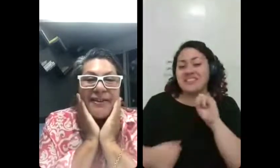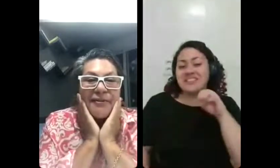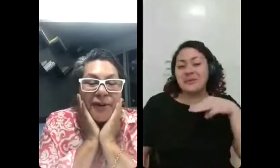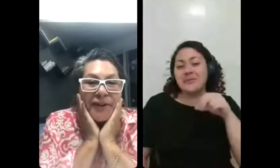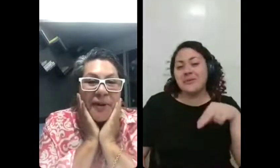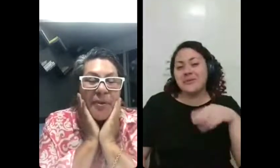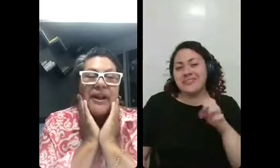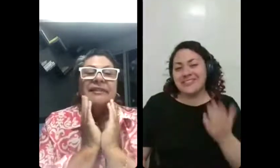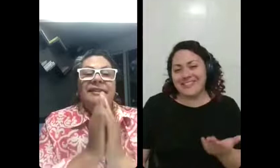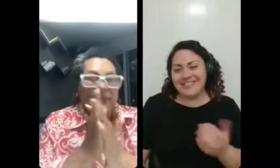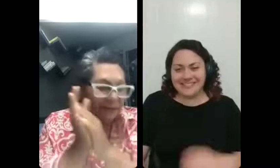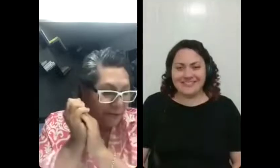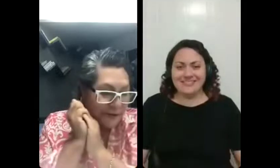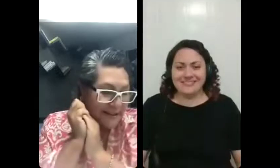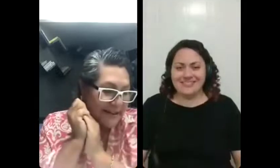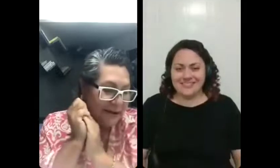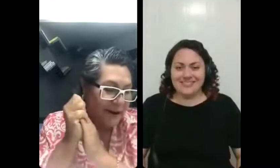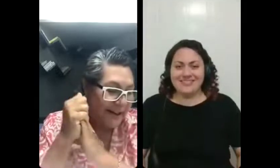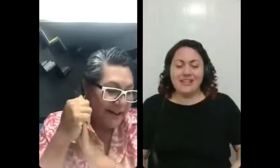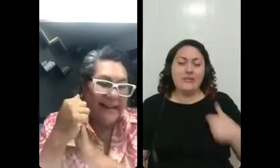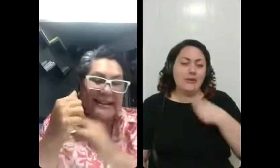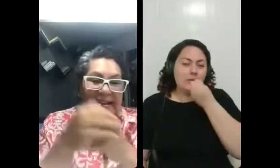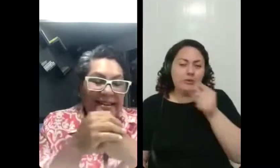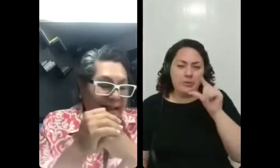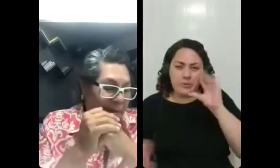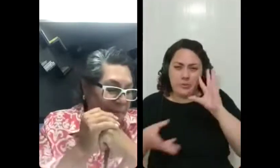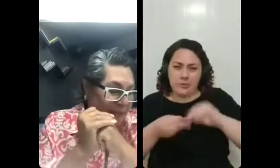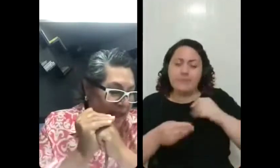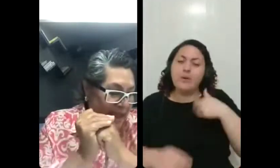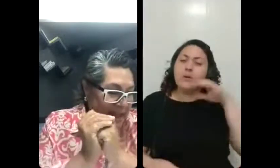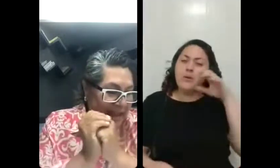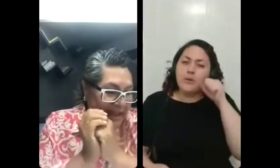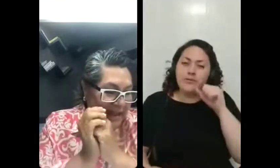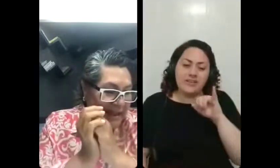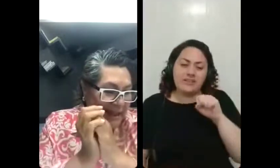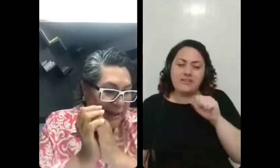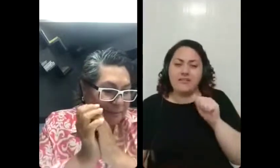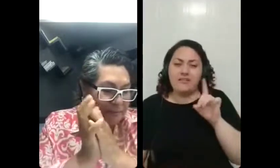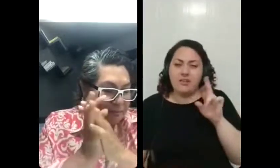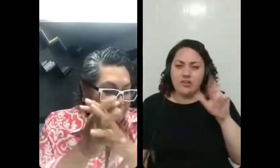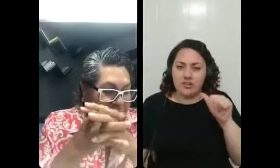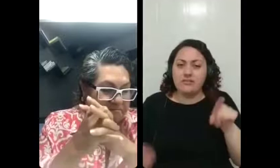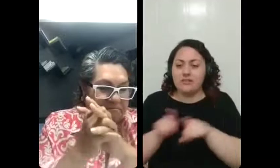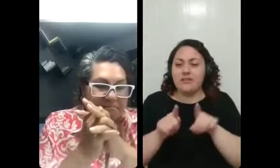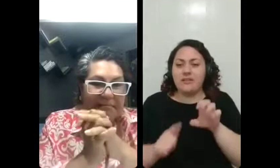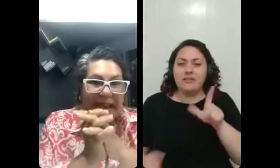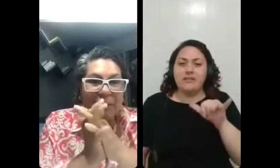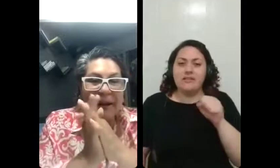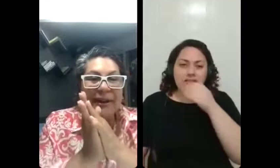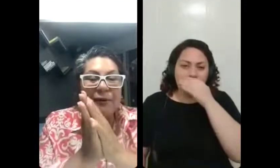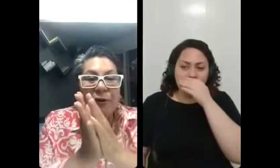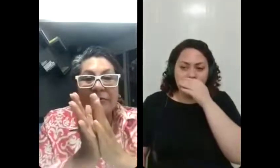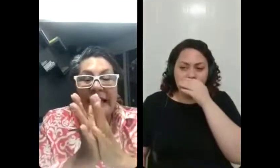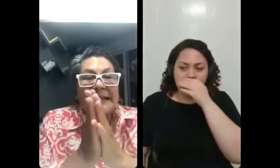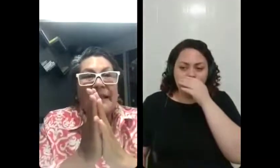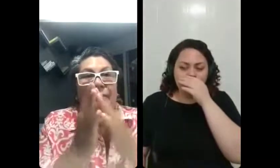Vou contar um pouco. Eu tava ouvindo a Isadora e a Elis, né? E o